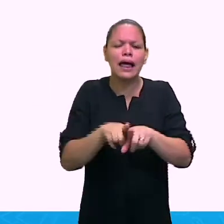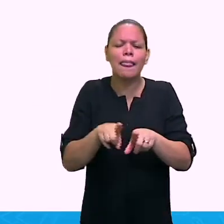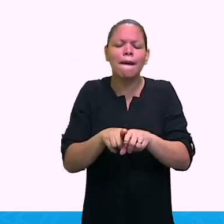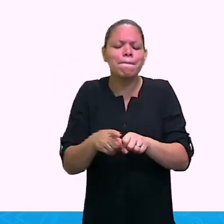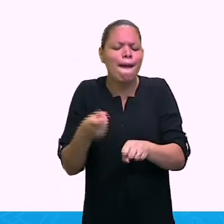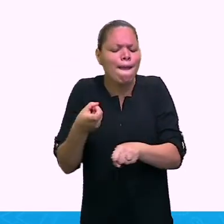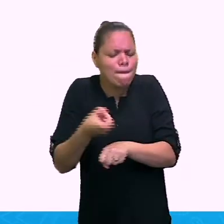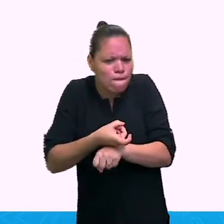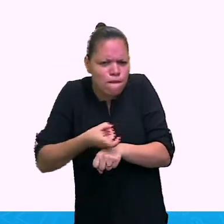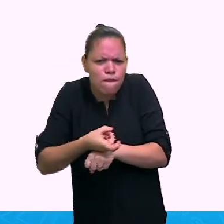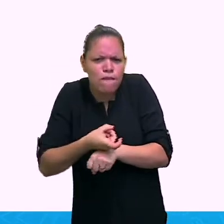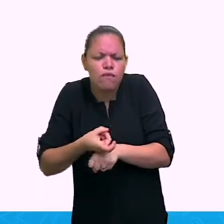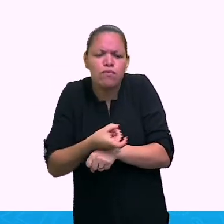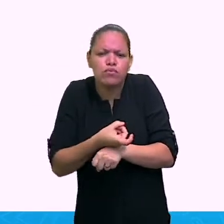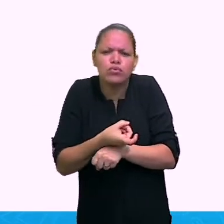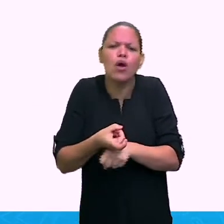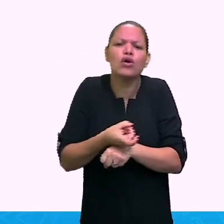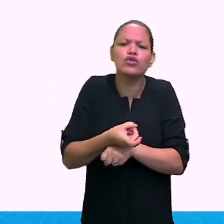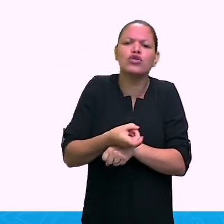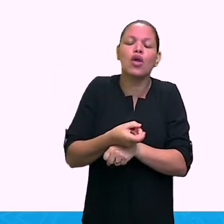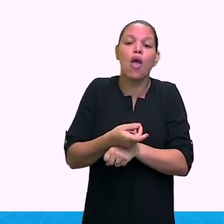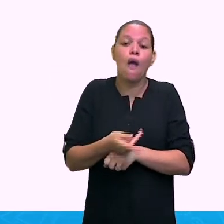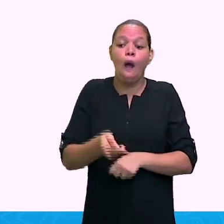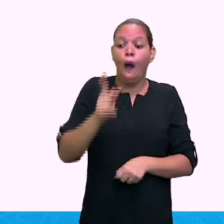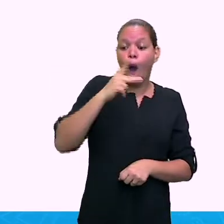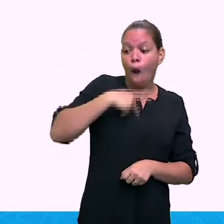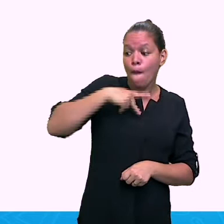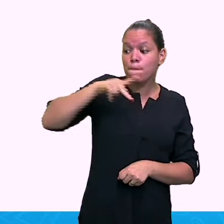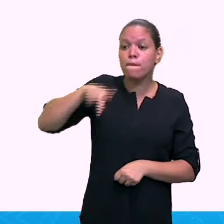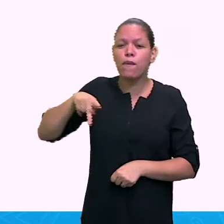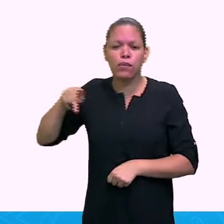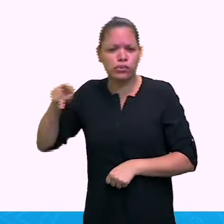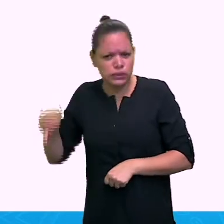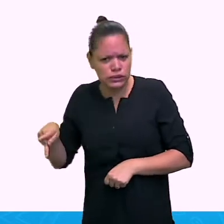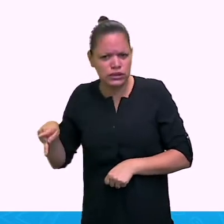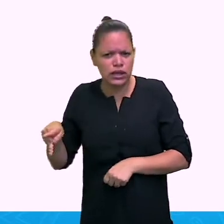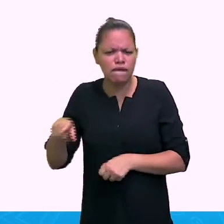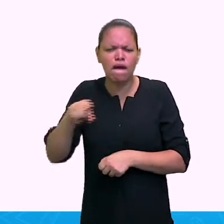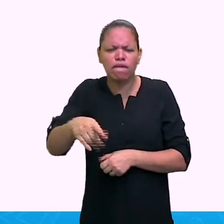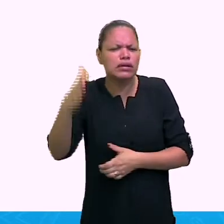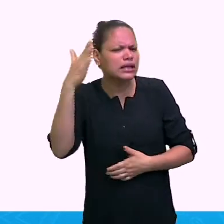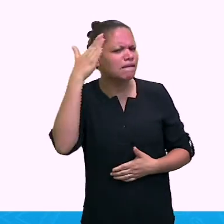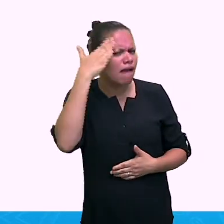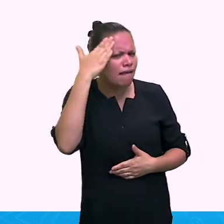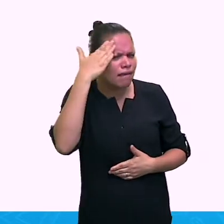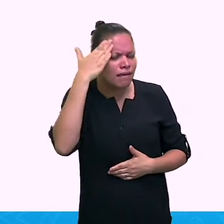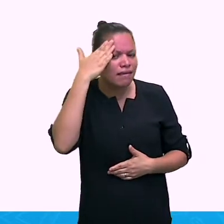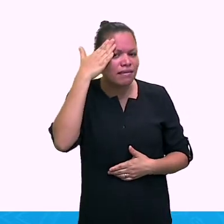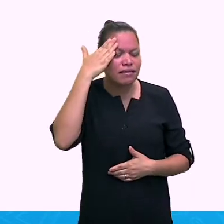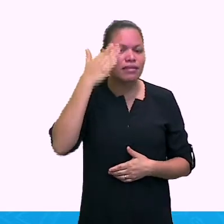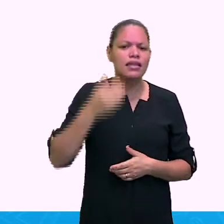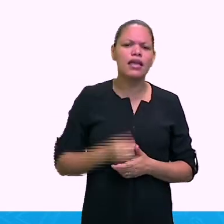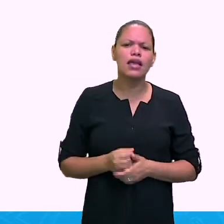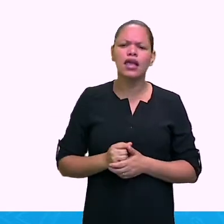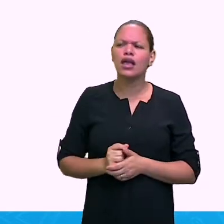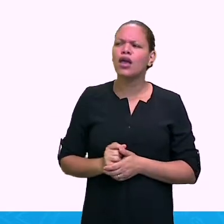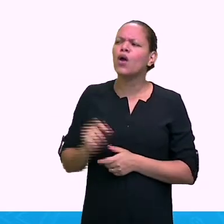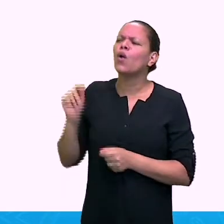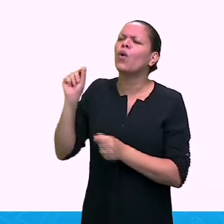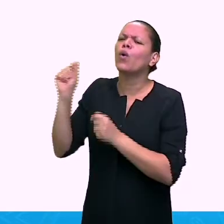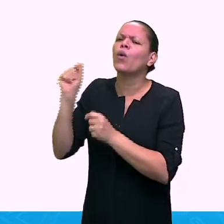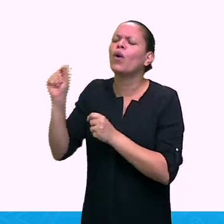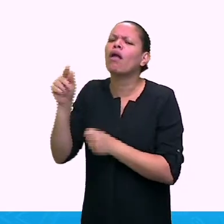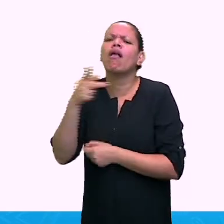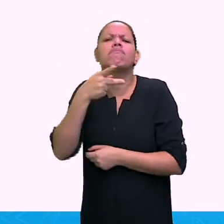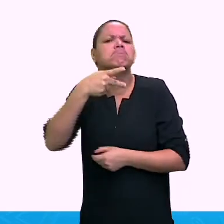ok? Onde vai te levar ali a entender o que é é seu. E no caso, vamos juntos confirmar também a